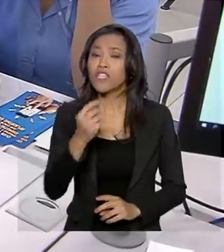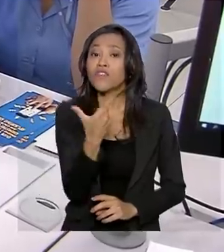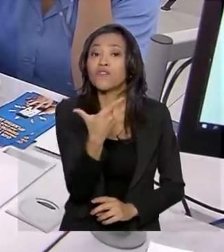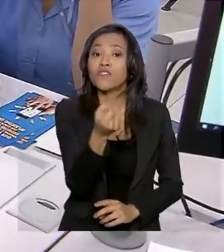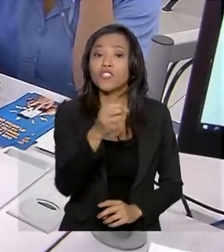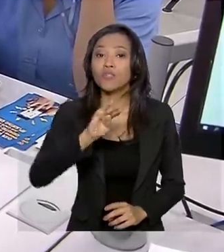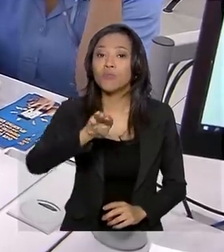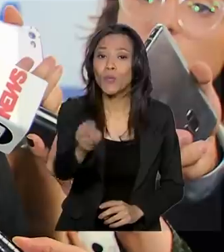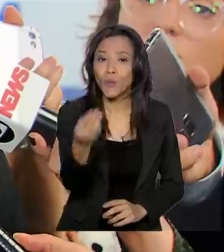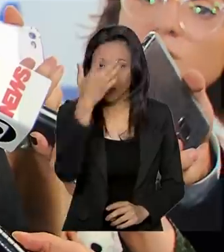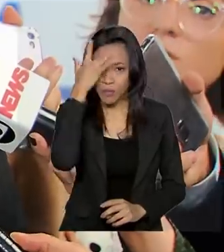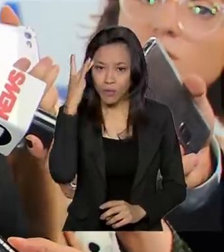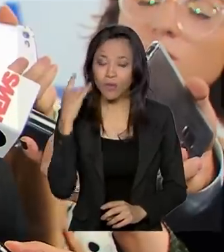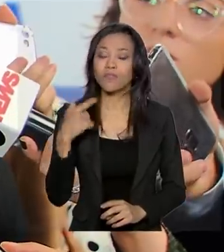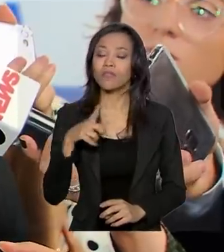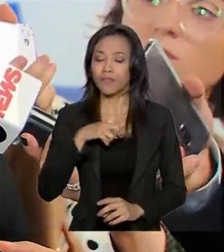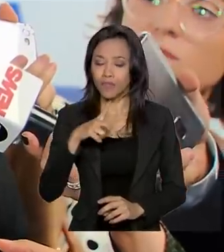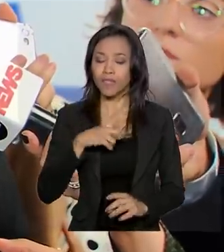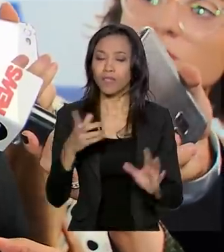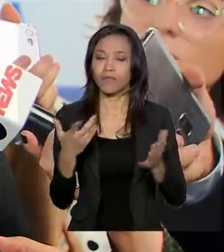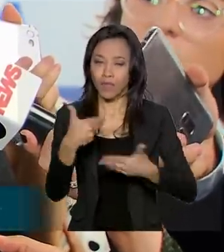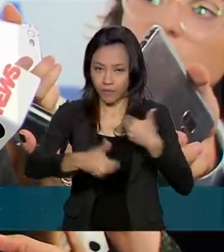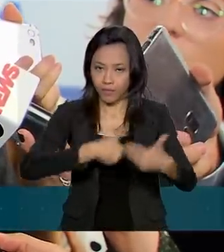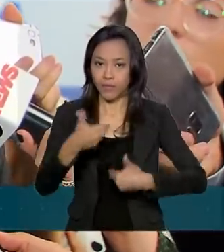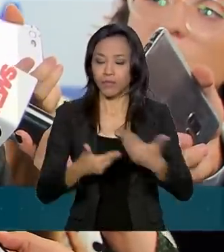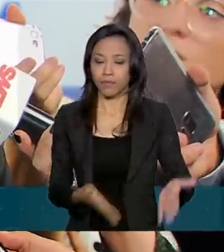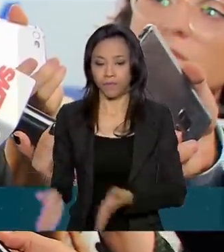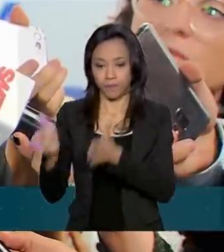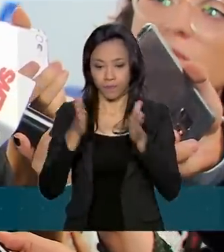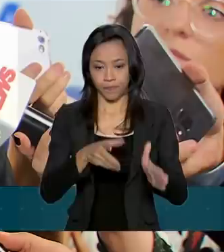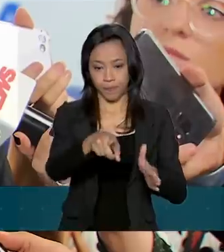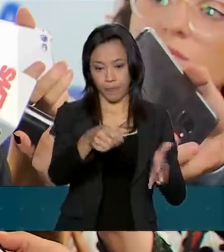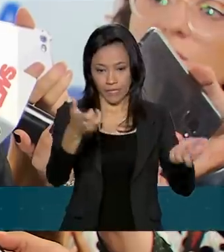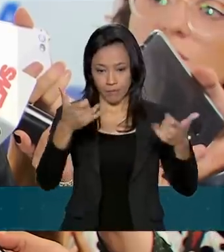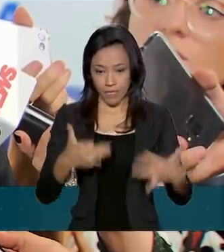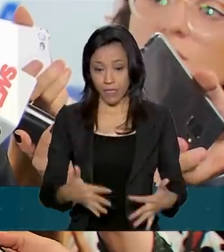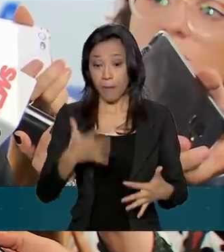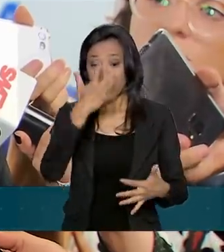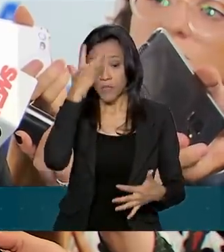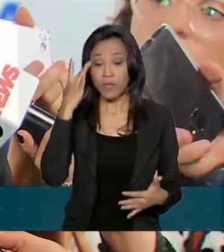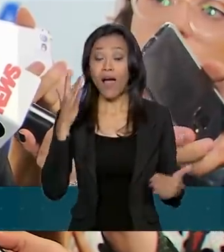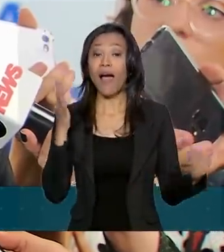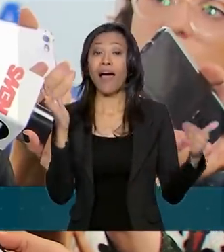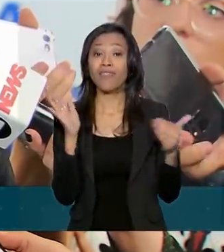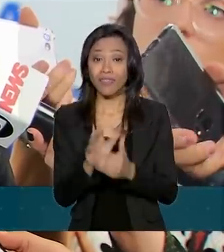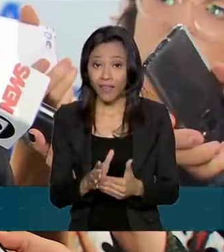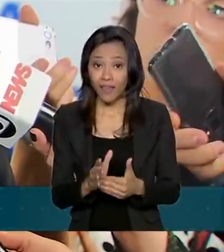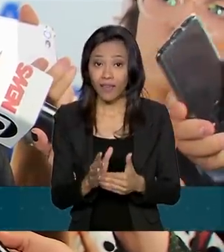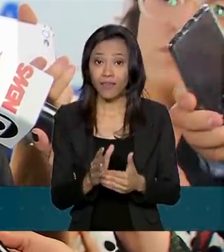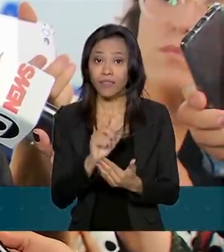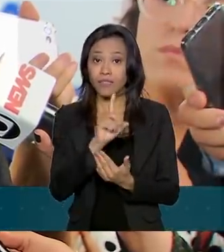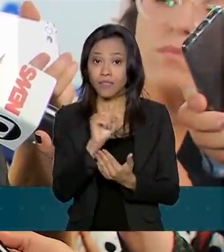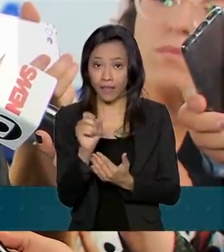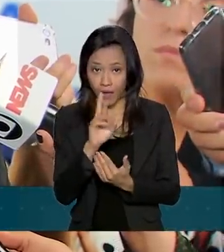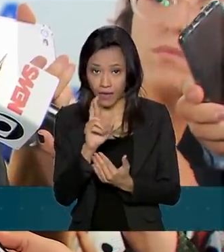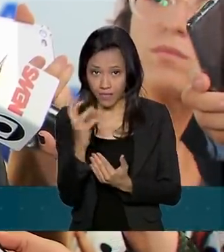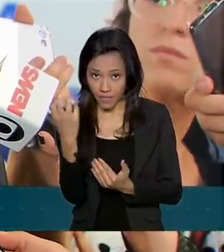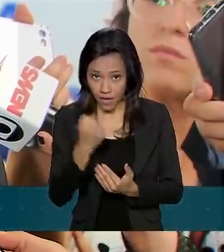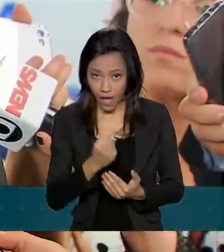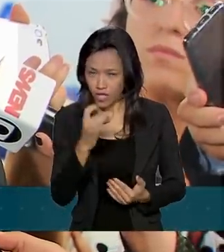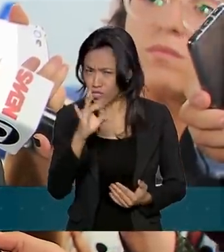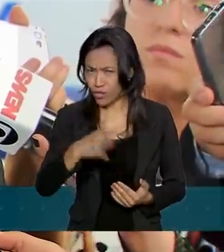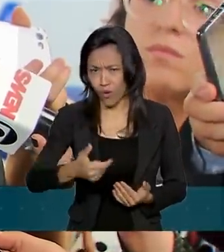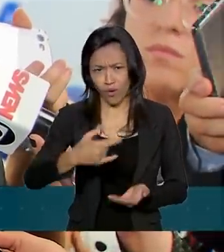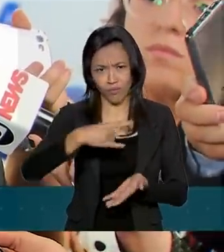simplificado. Nesse momento, para as pessoas que vão sacar até R$ apenas o